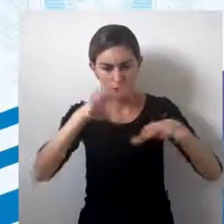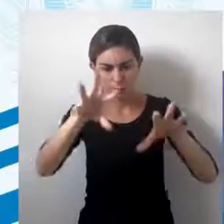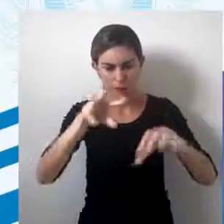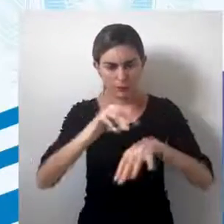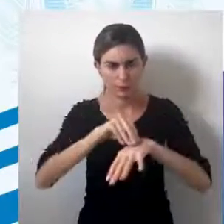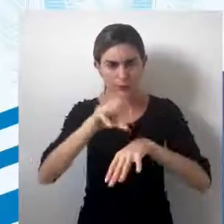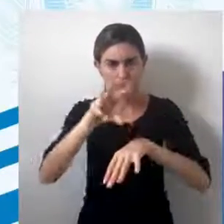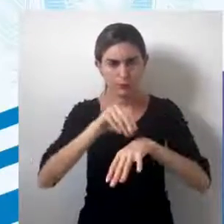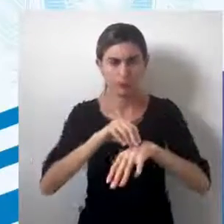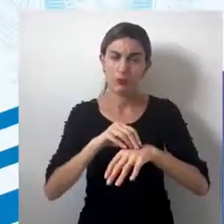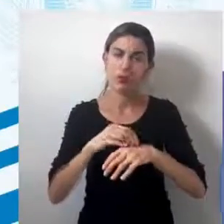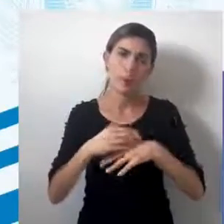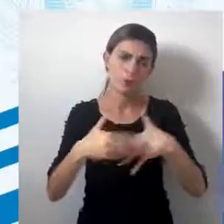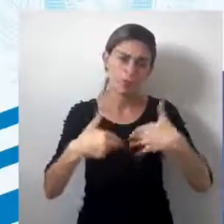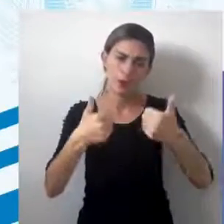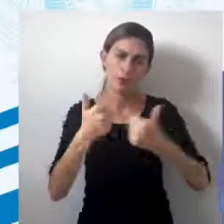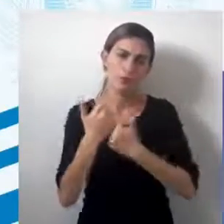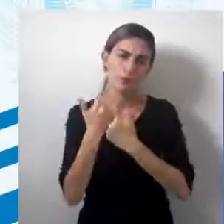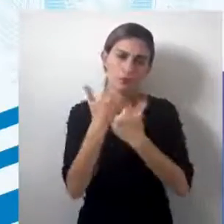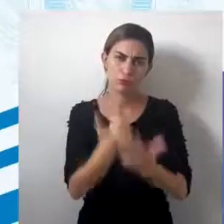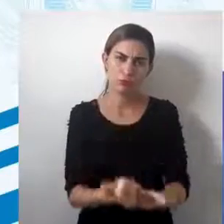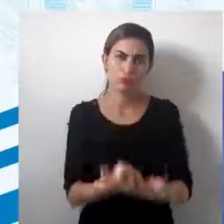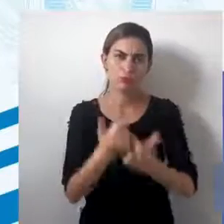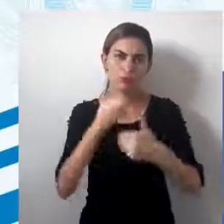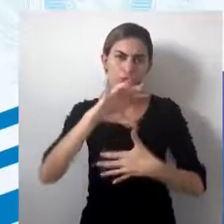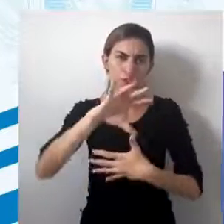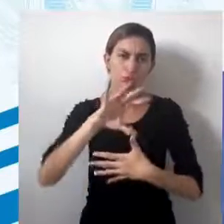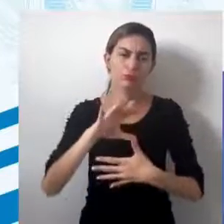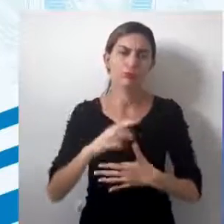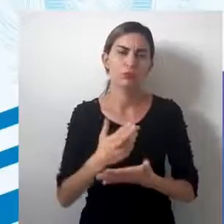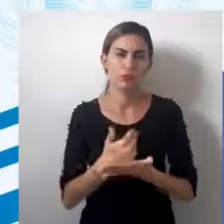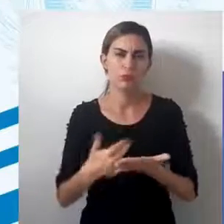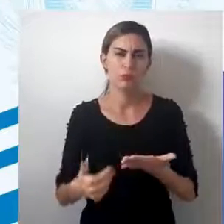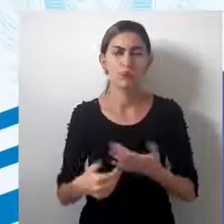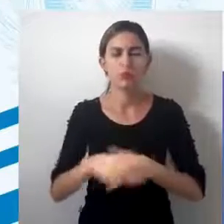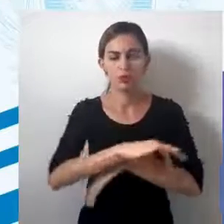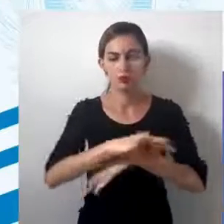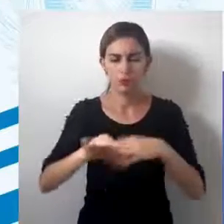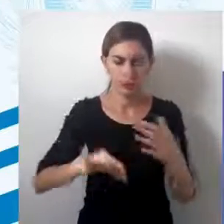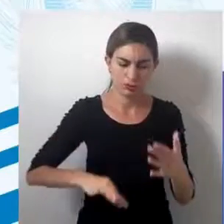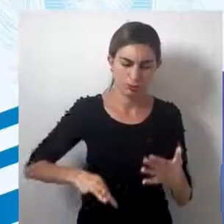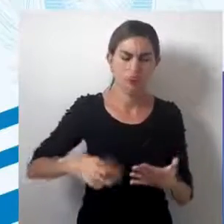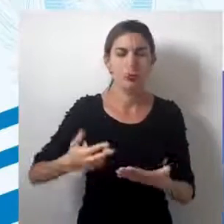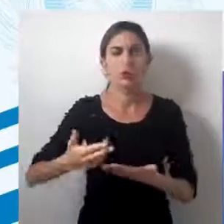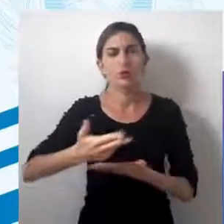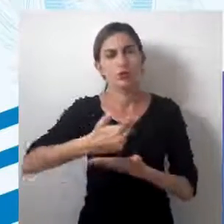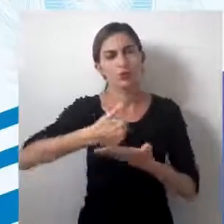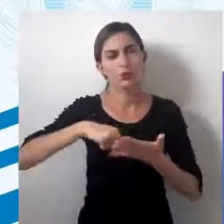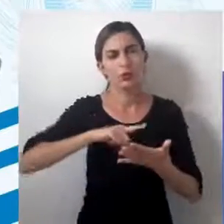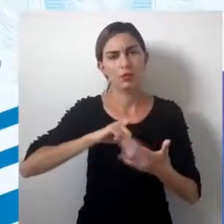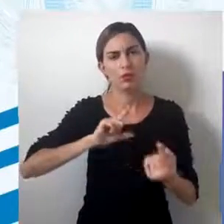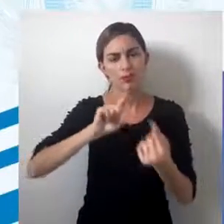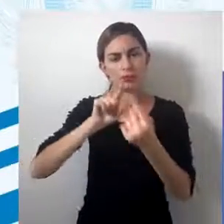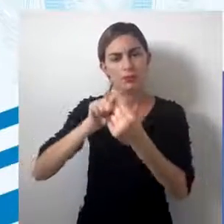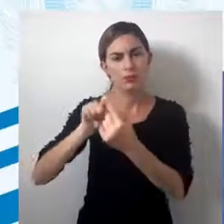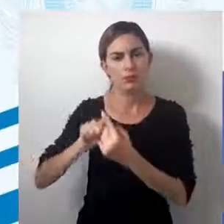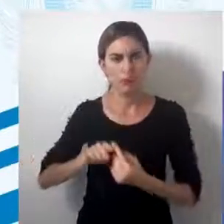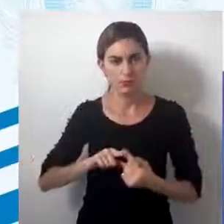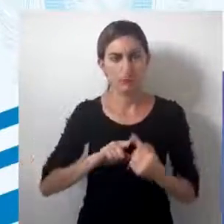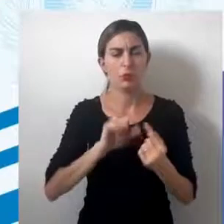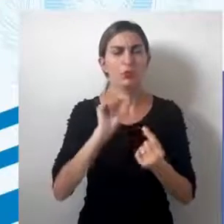forma mais apropriada, representá-los sobre a superfície. A cartografia, ela tem uma relação